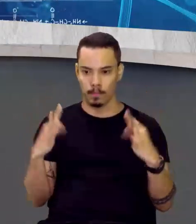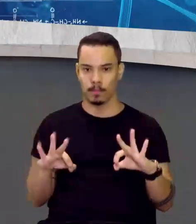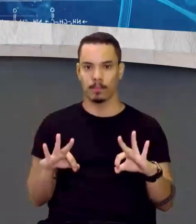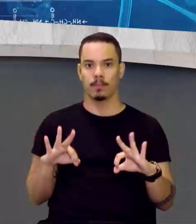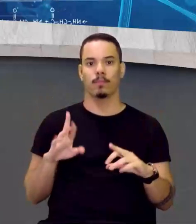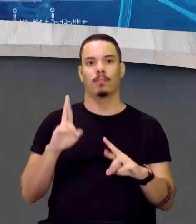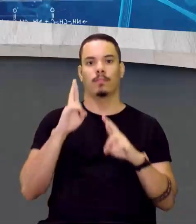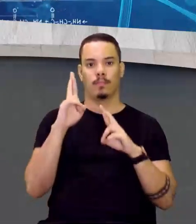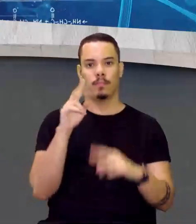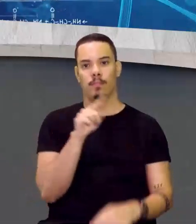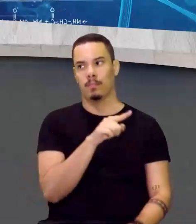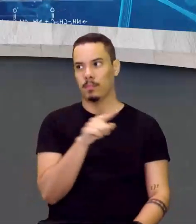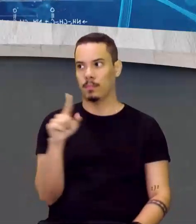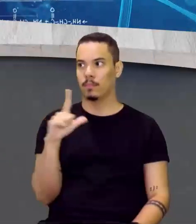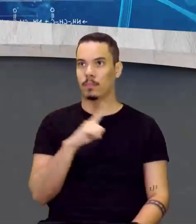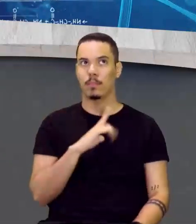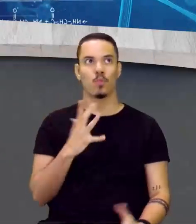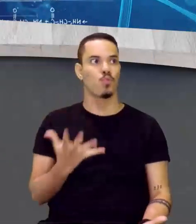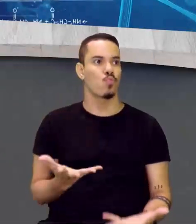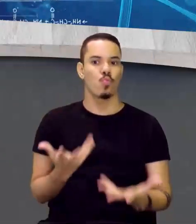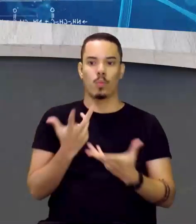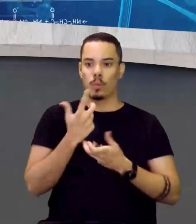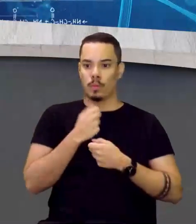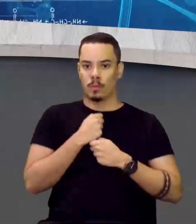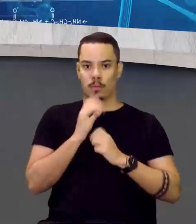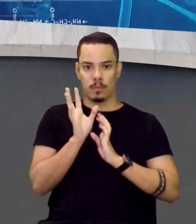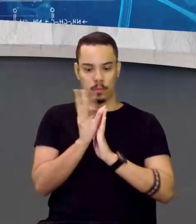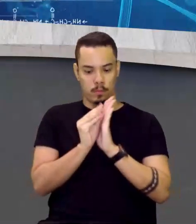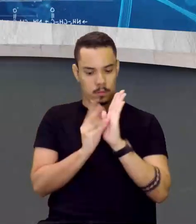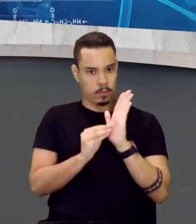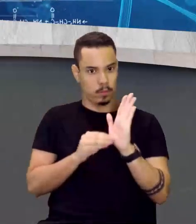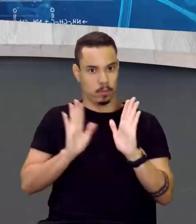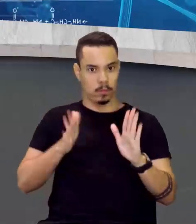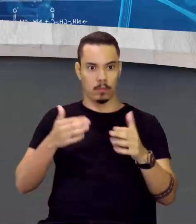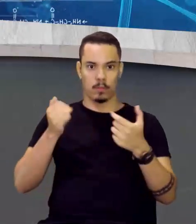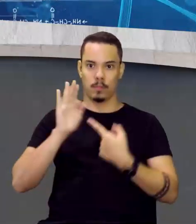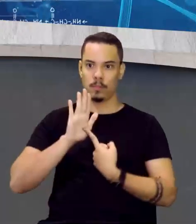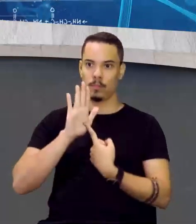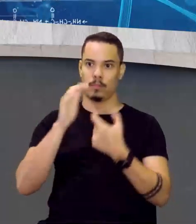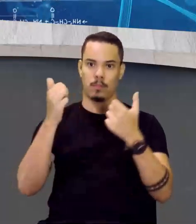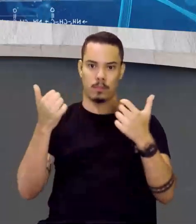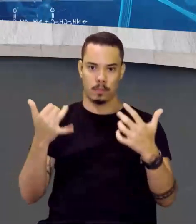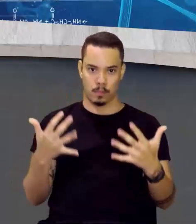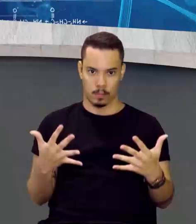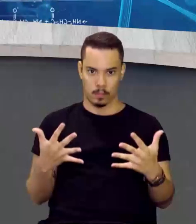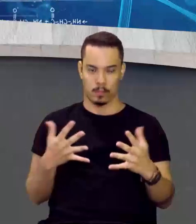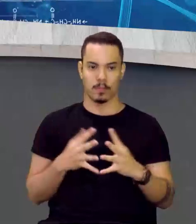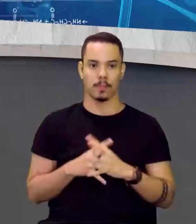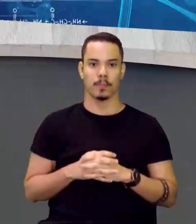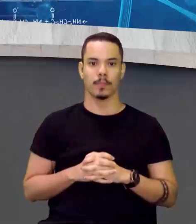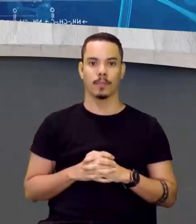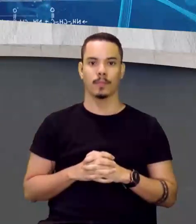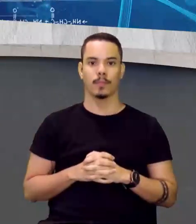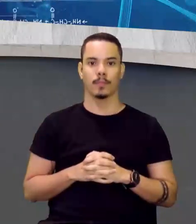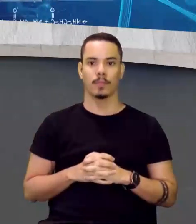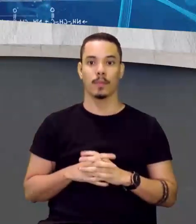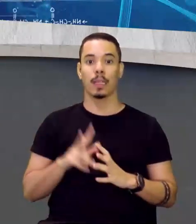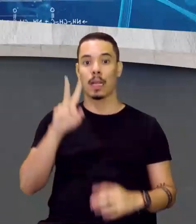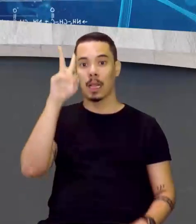que você tenha domínio do conteúdo aqui apresentado, tá bom? Então, lembrando que